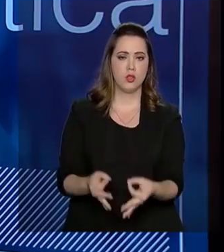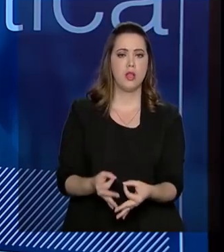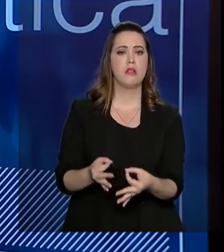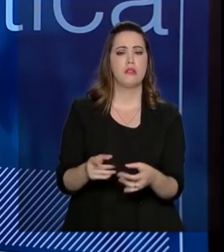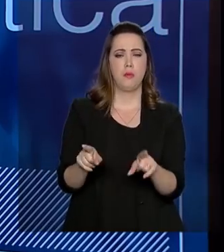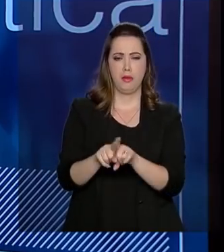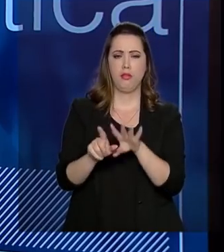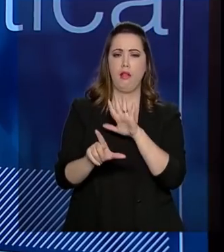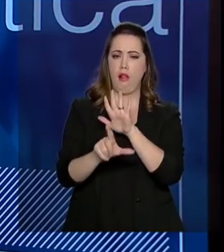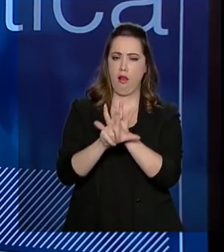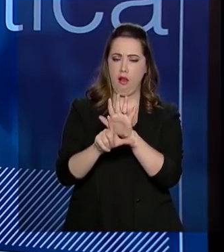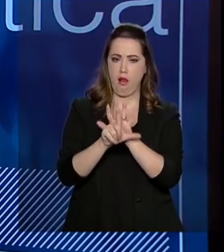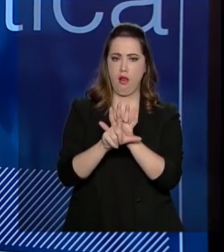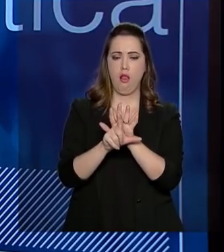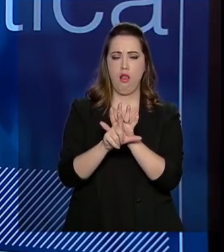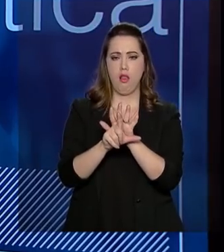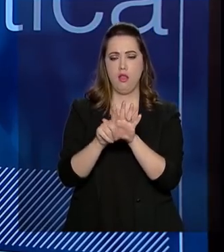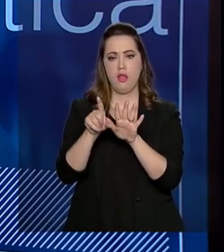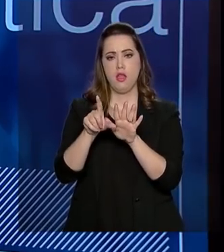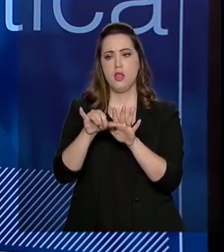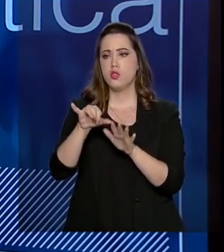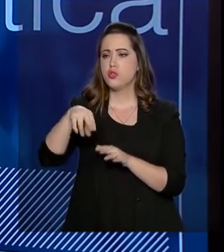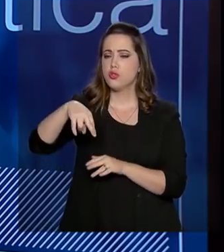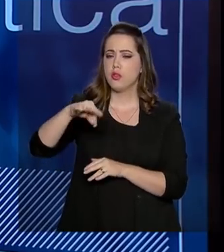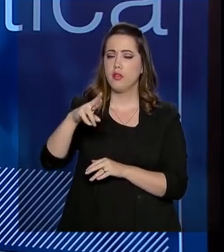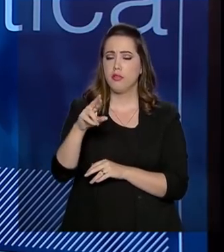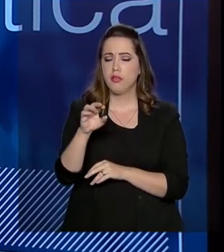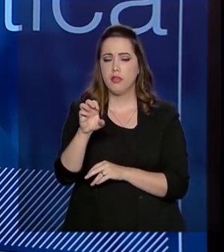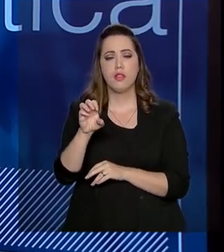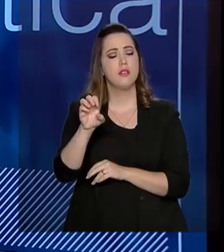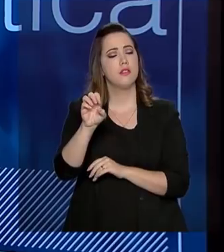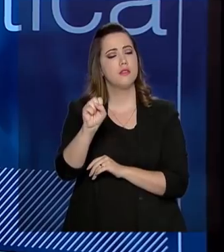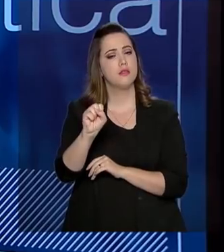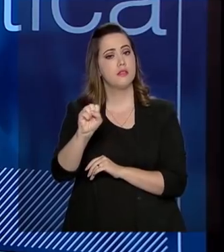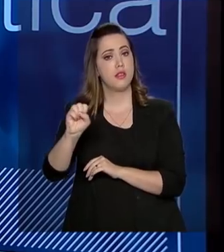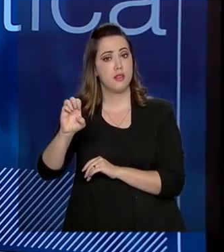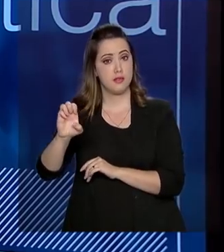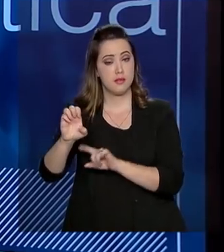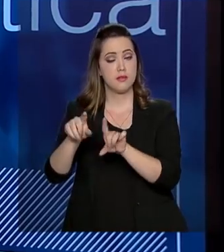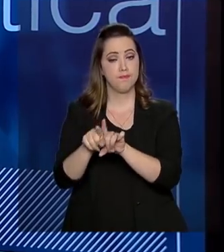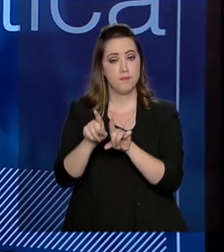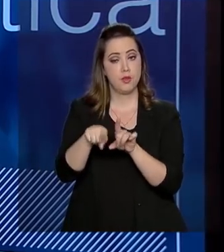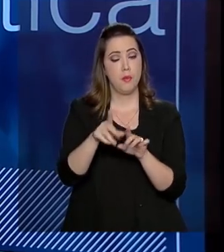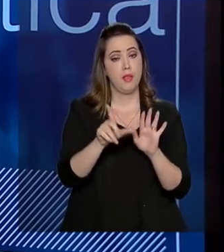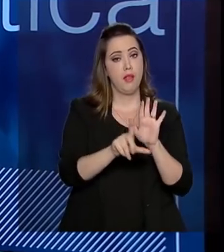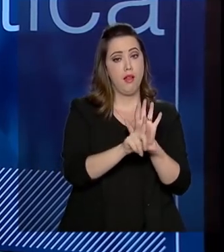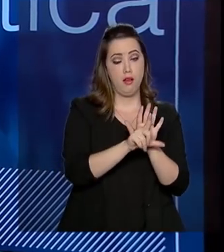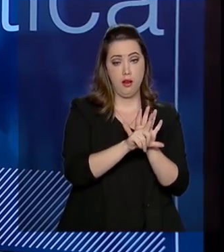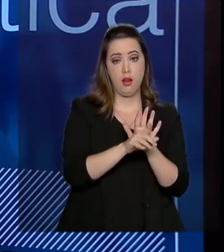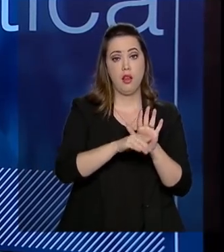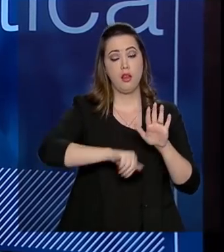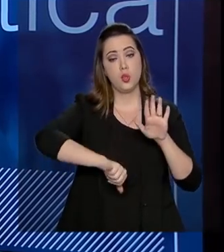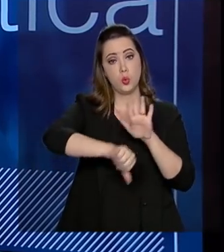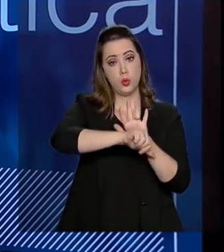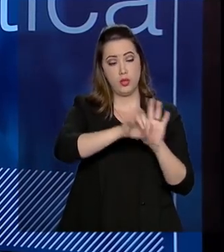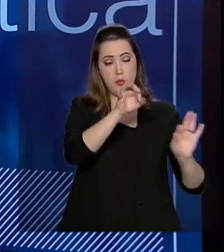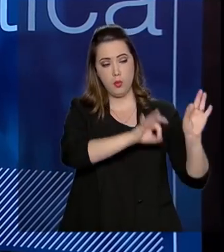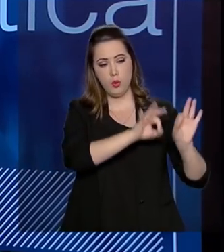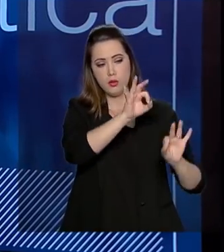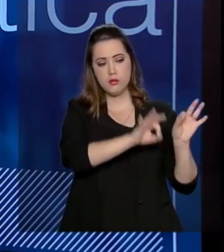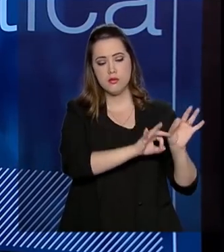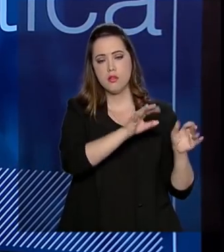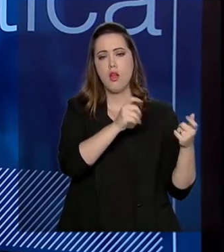interesse também que a gente coloca, a lei do crime organizado que trouxe a colaboração premiada e outros meios de obtenção de provas